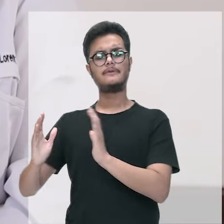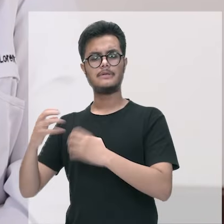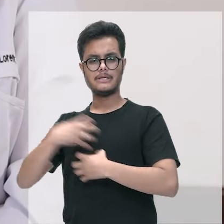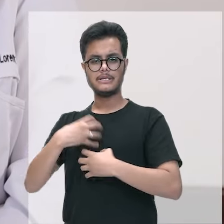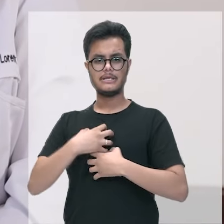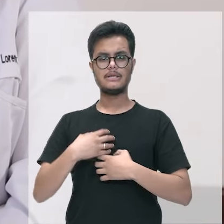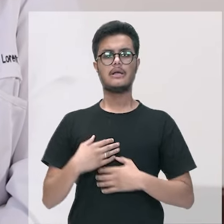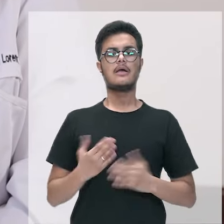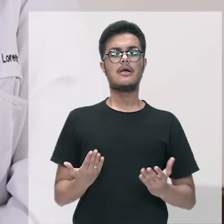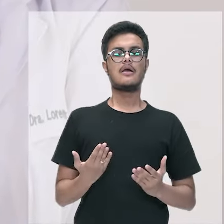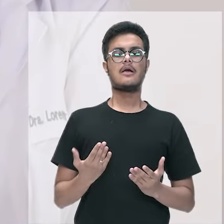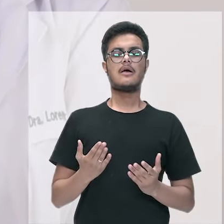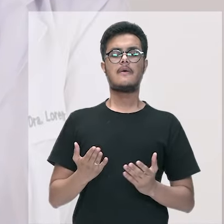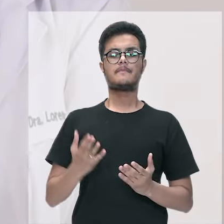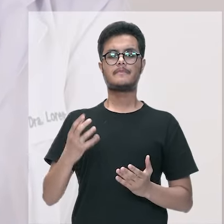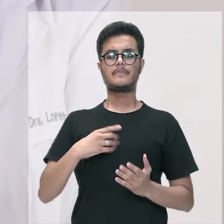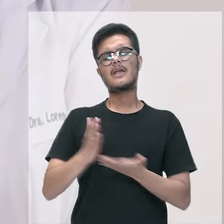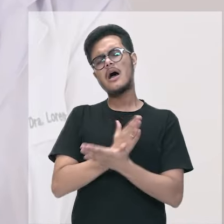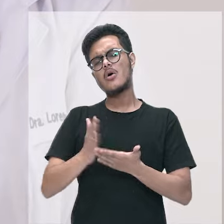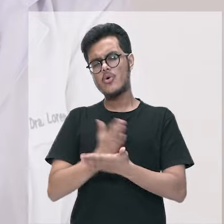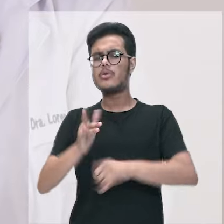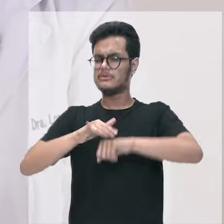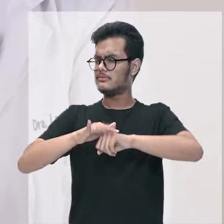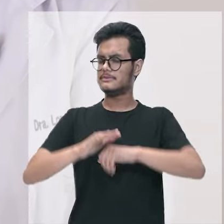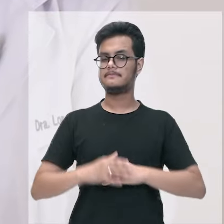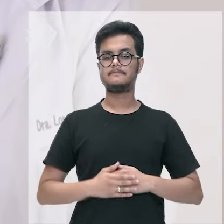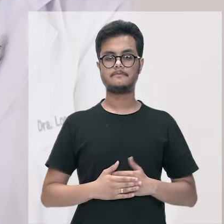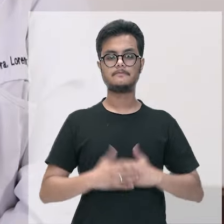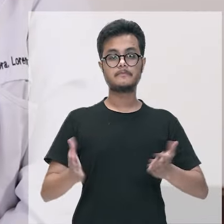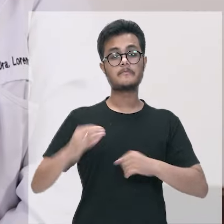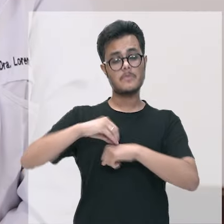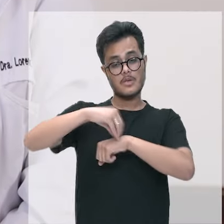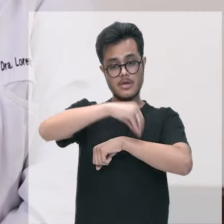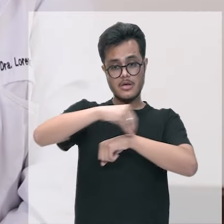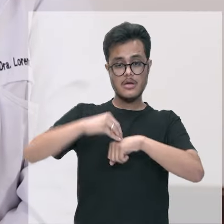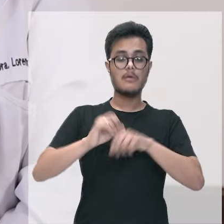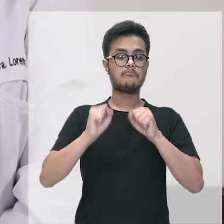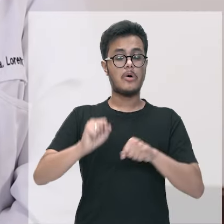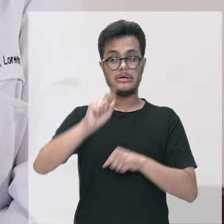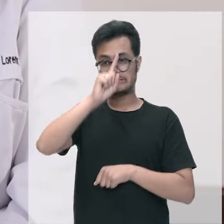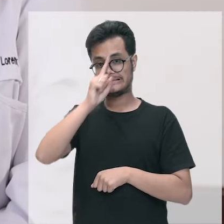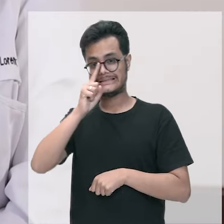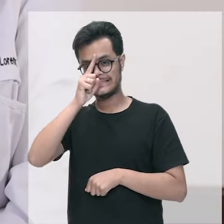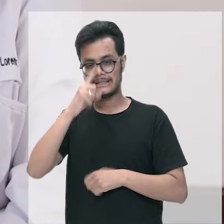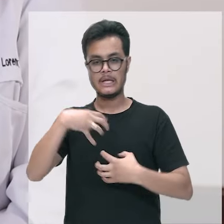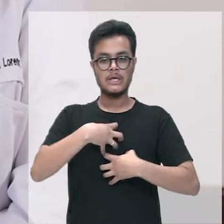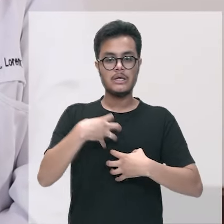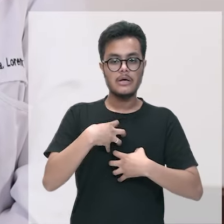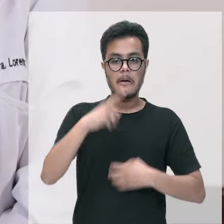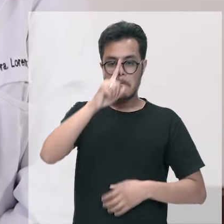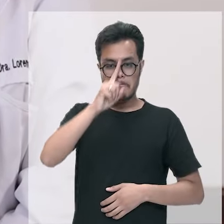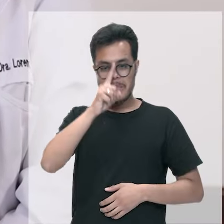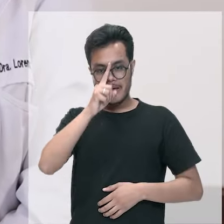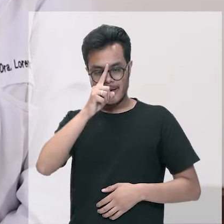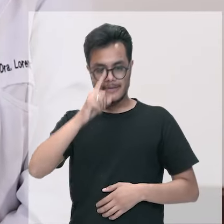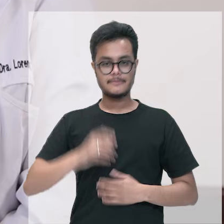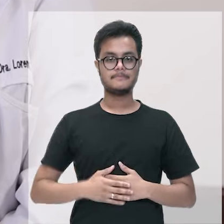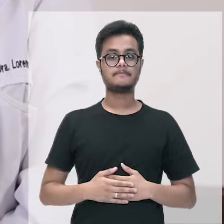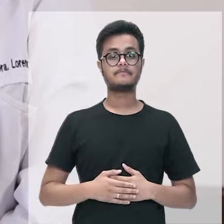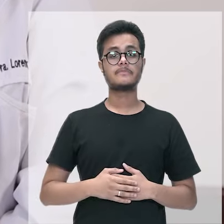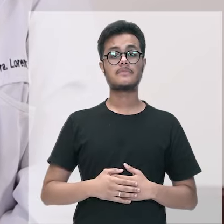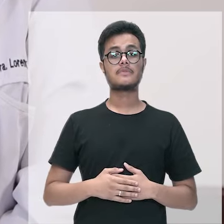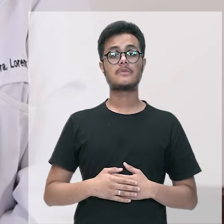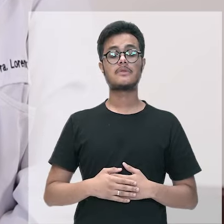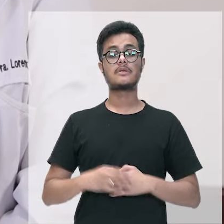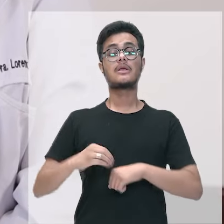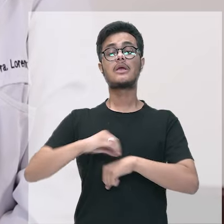síndrome de Guillain-Barré nos casos de chikungunya pode haver cronificação da doença e a zika